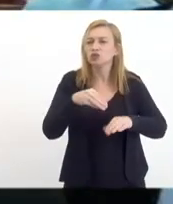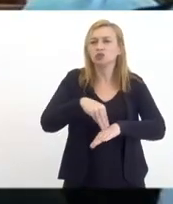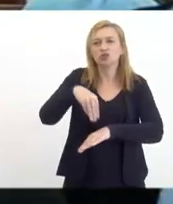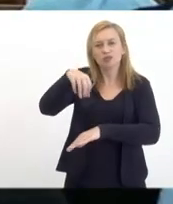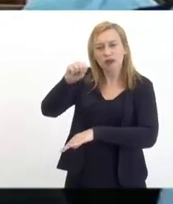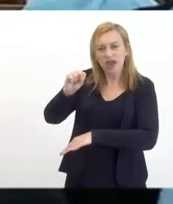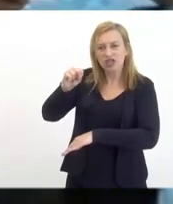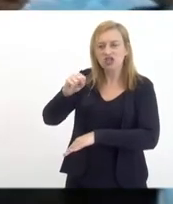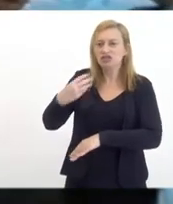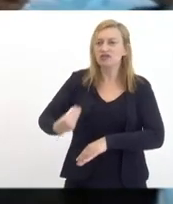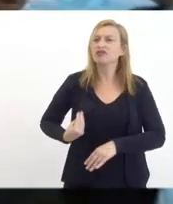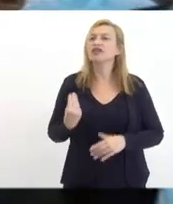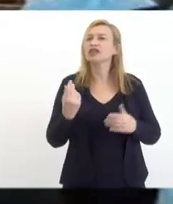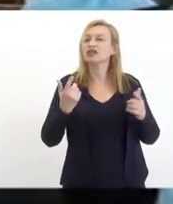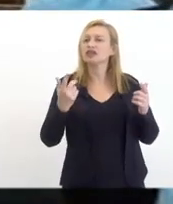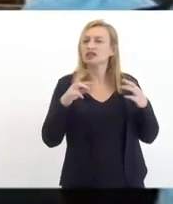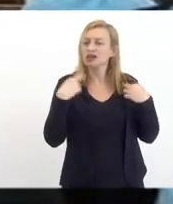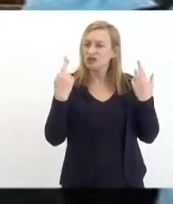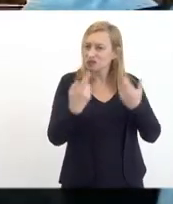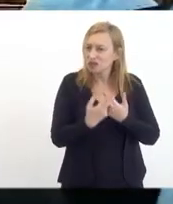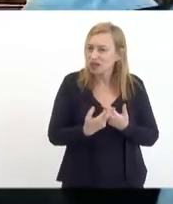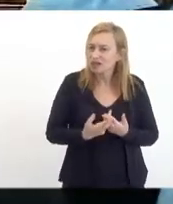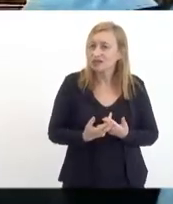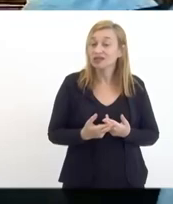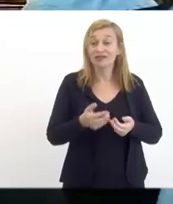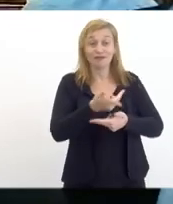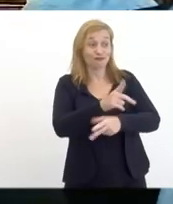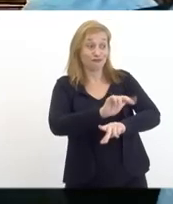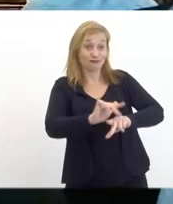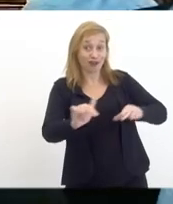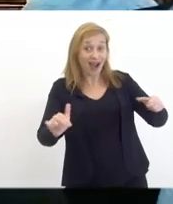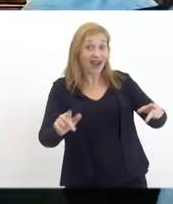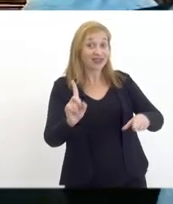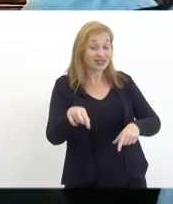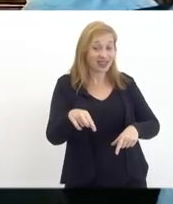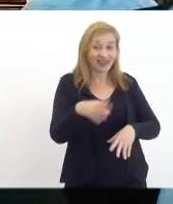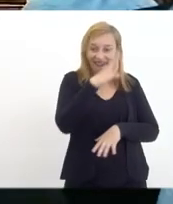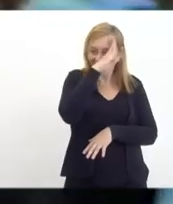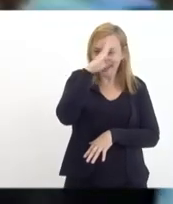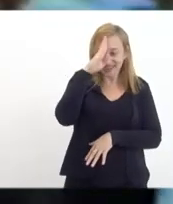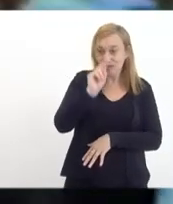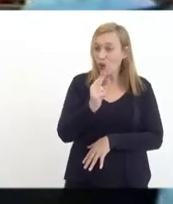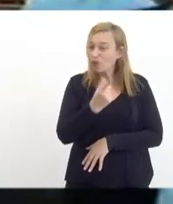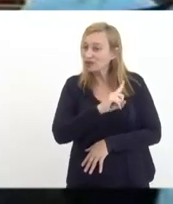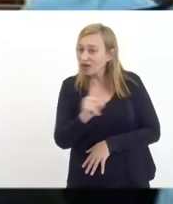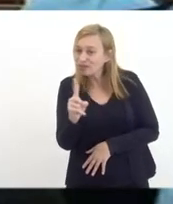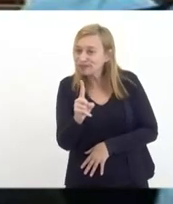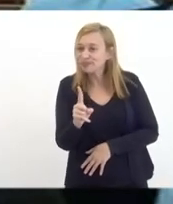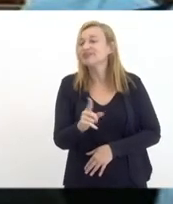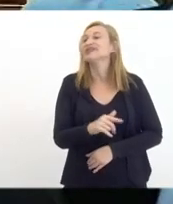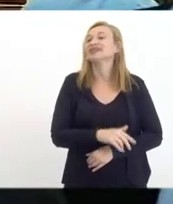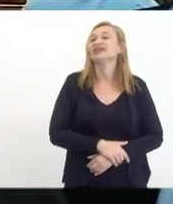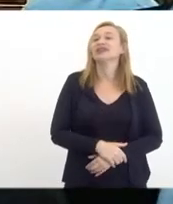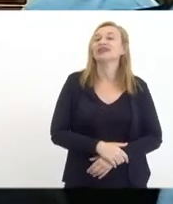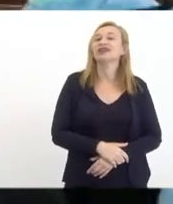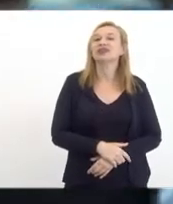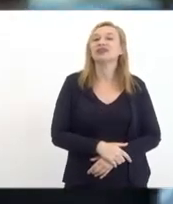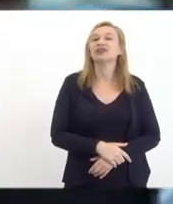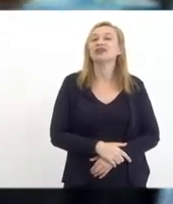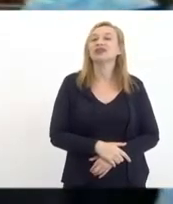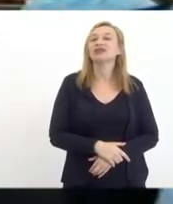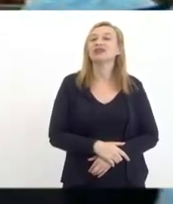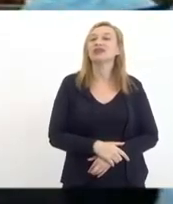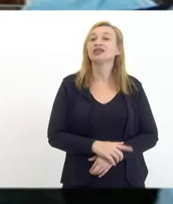que estão presentes aqui que são vários acadêmicos ou não e